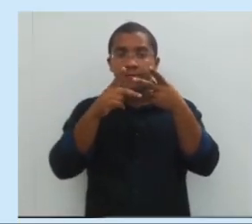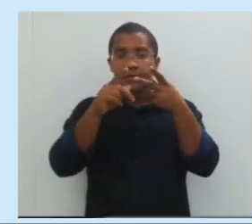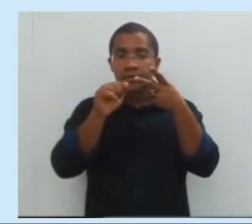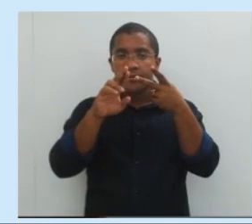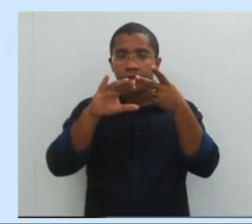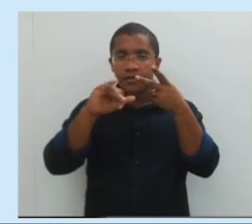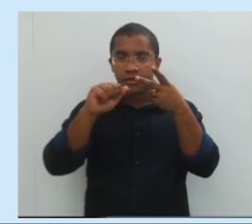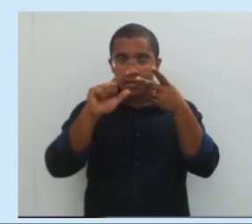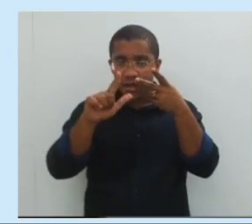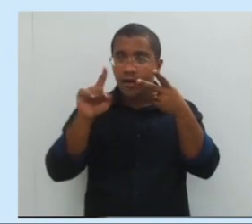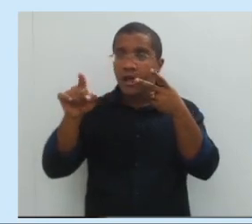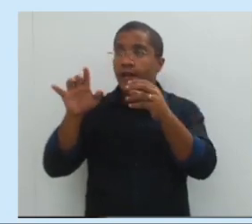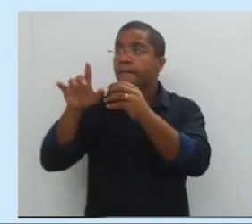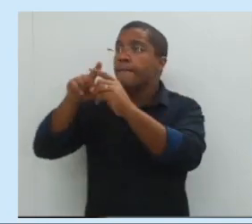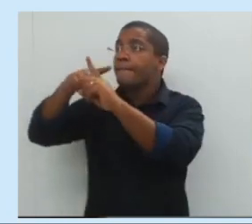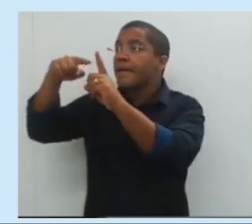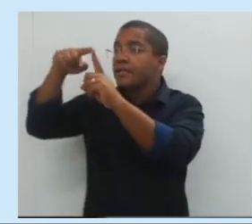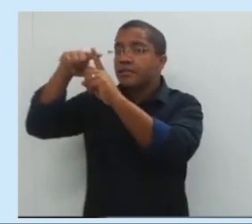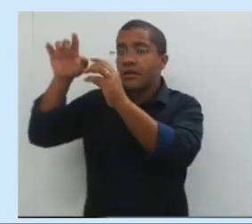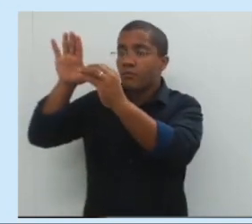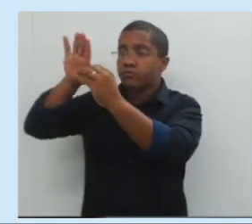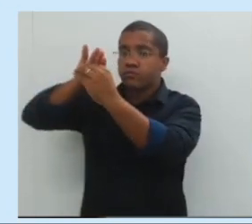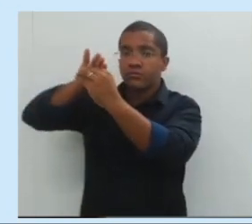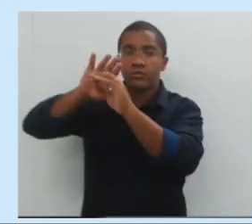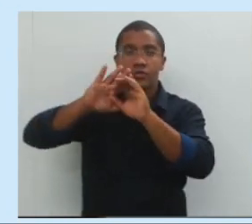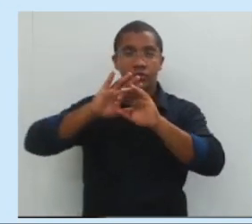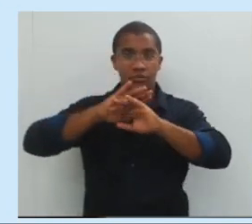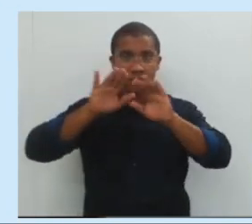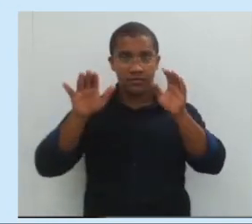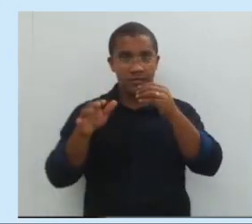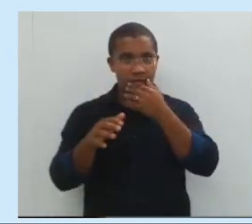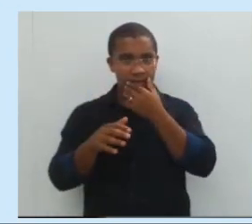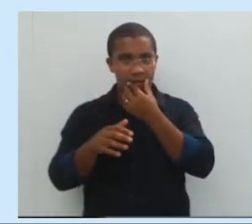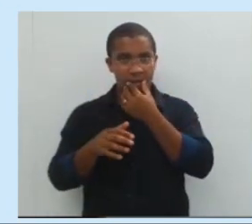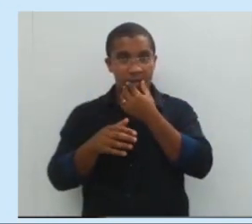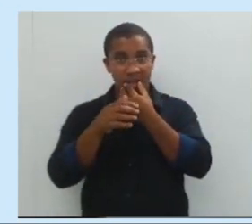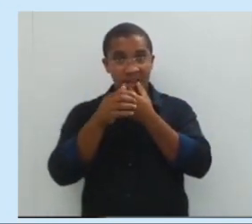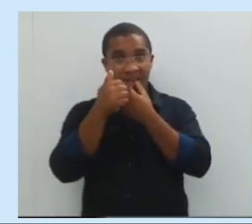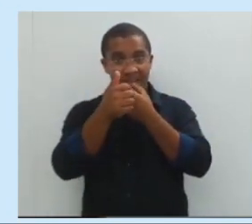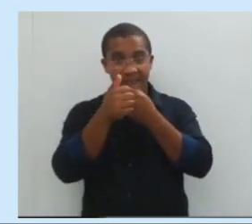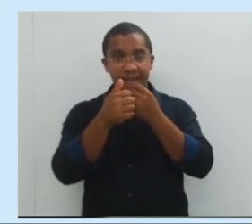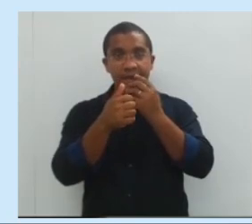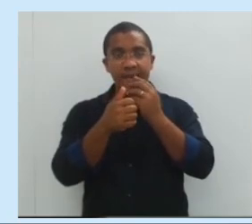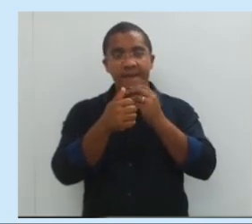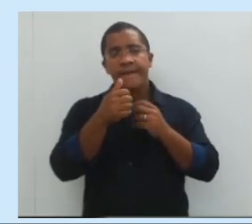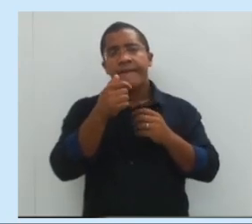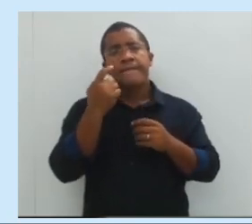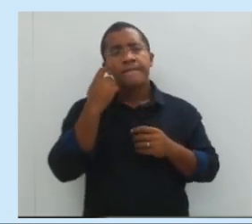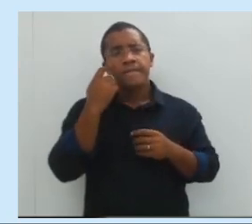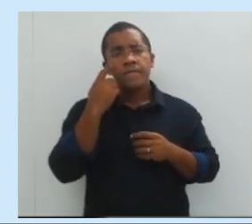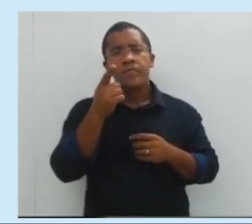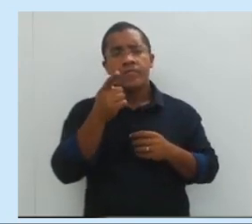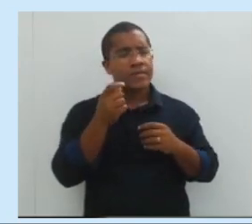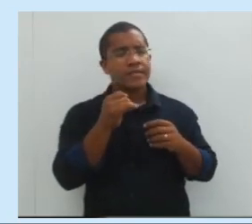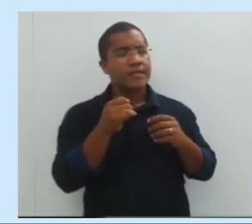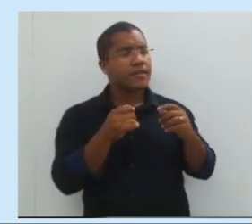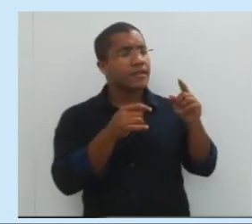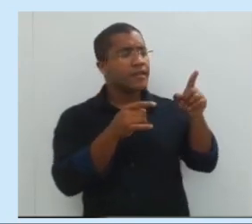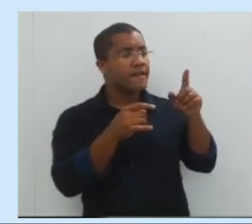consegue impedir os raios do Sol chegarem até a Lua e iluminar esta Lua, total.